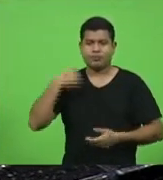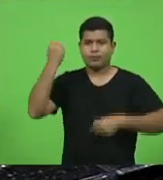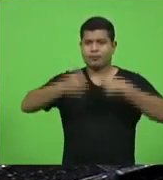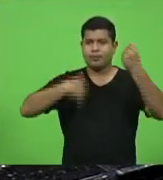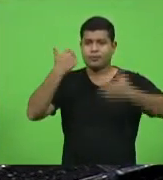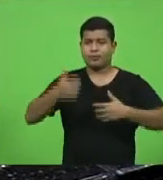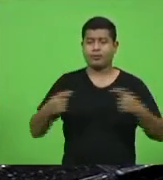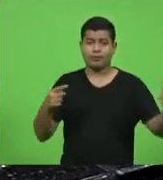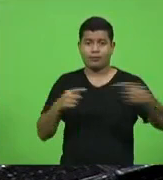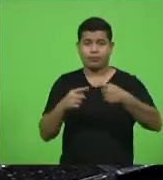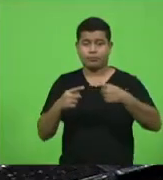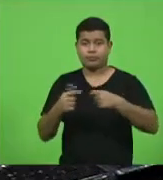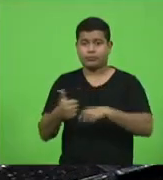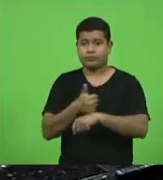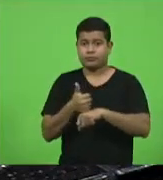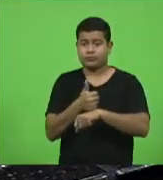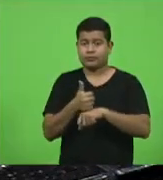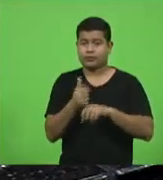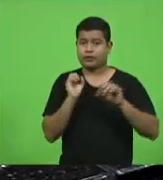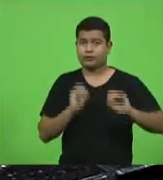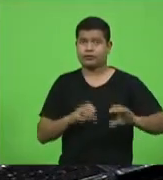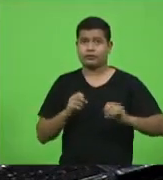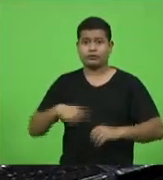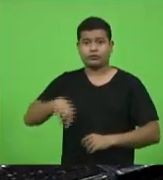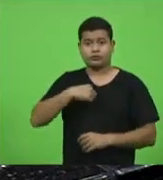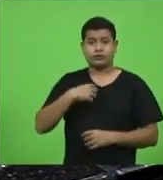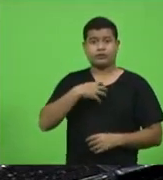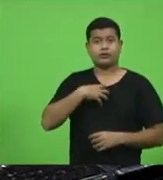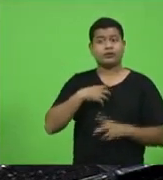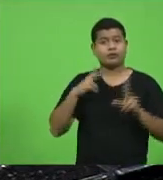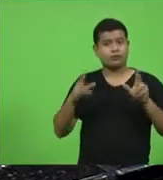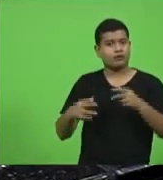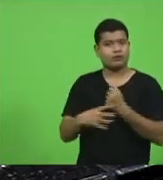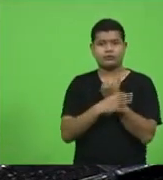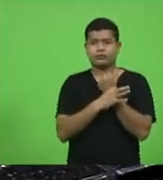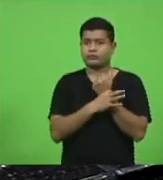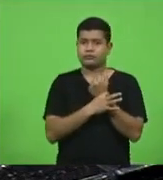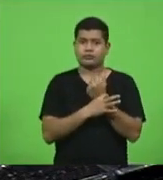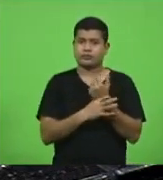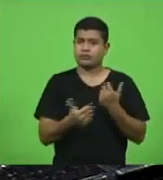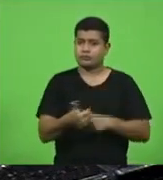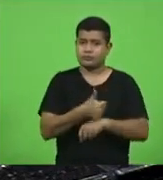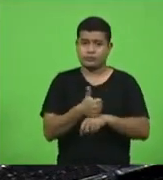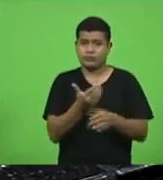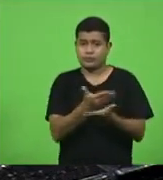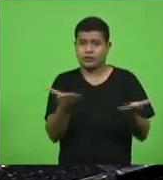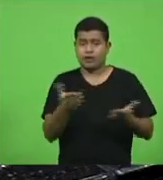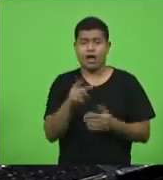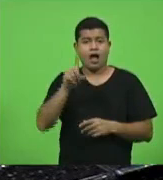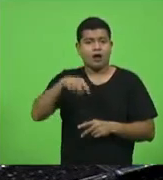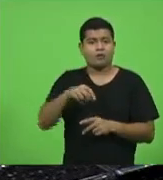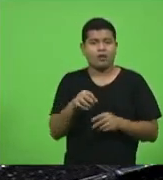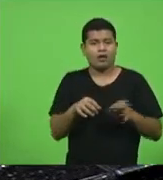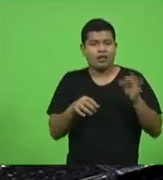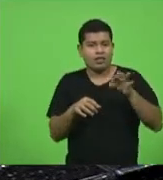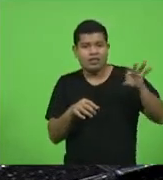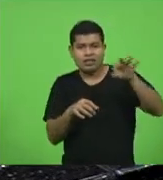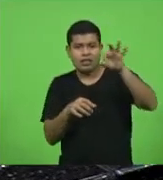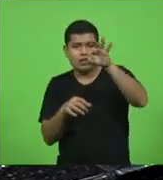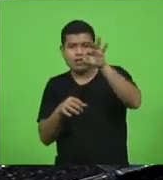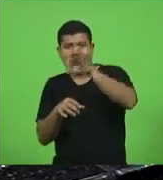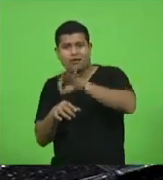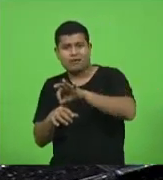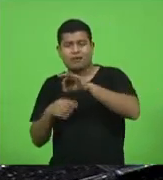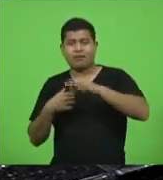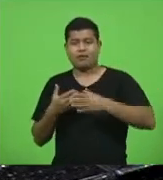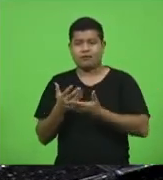profissionais de educação. A gente estende também aos profissionais de segurança, que são como aquelas abelhinhas, né? Que vão de flor